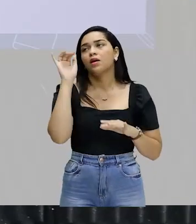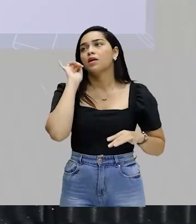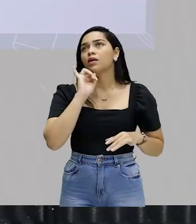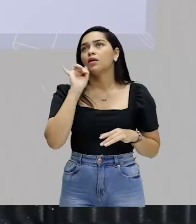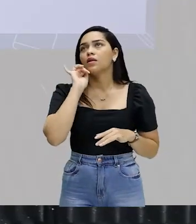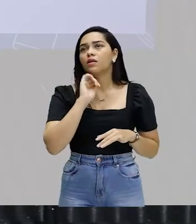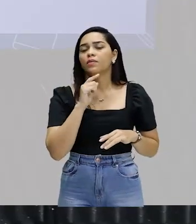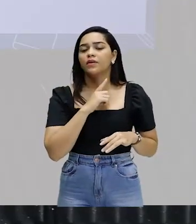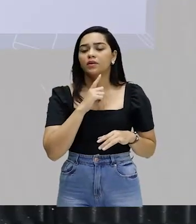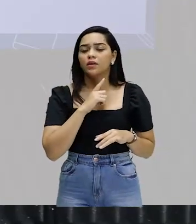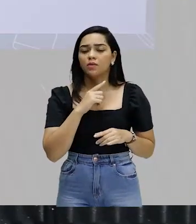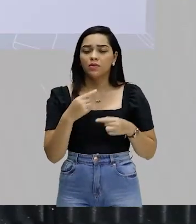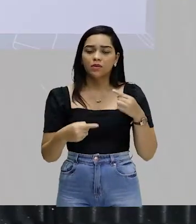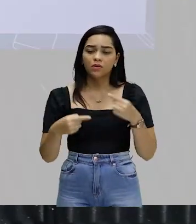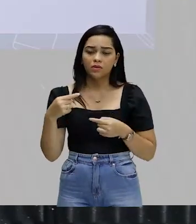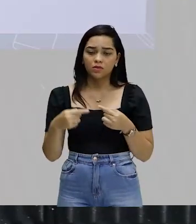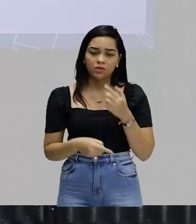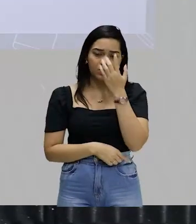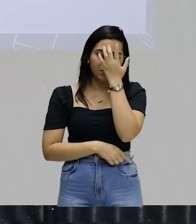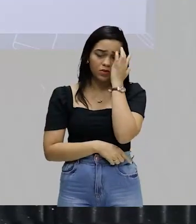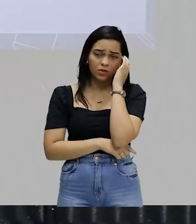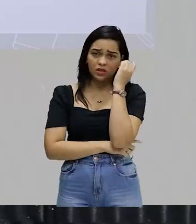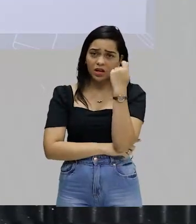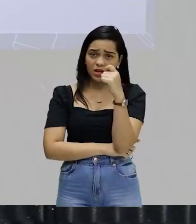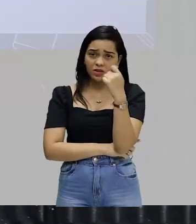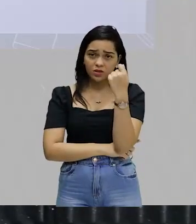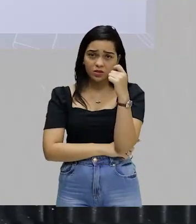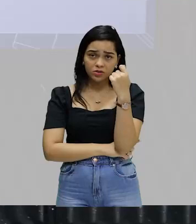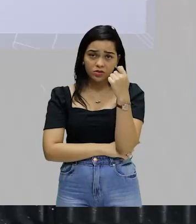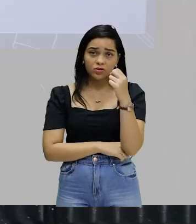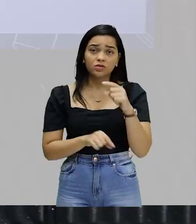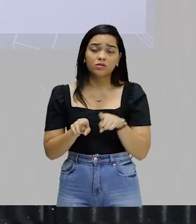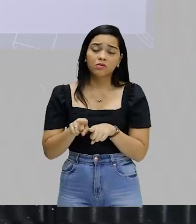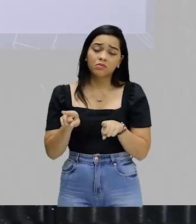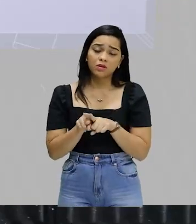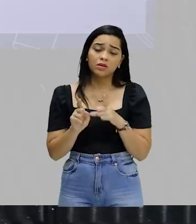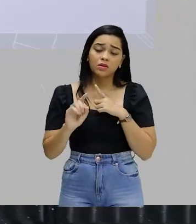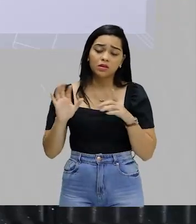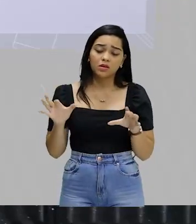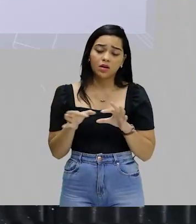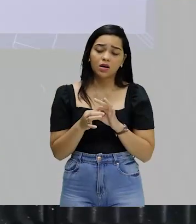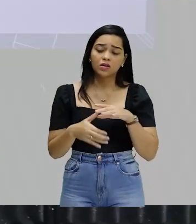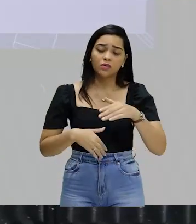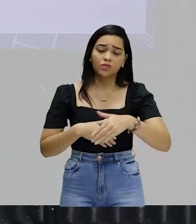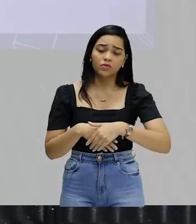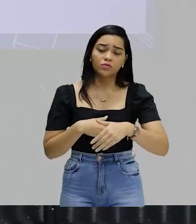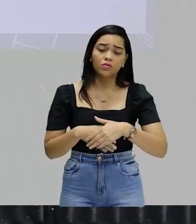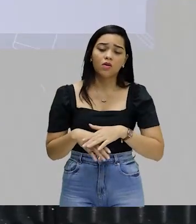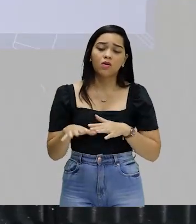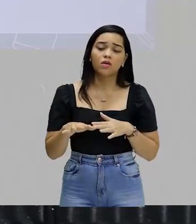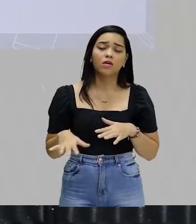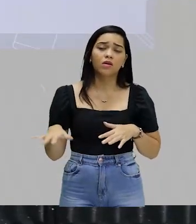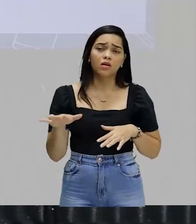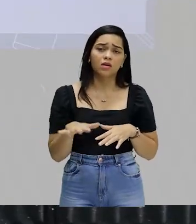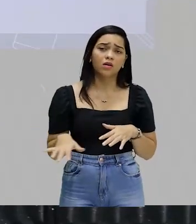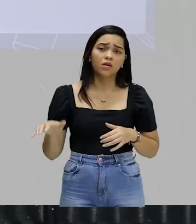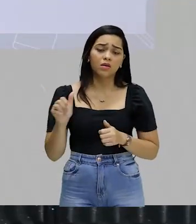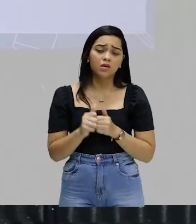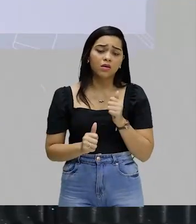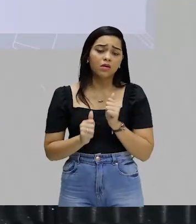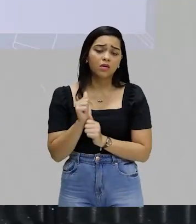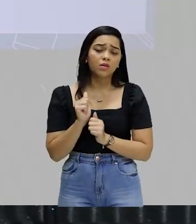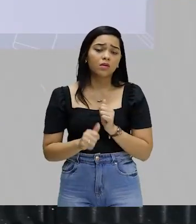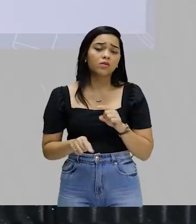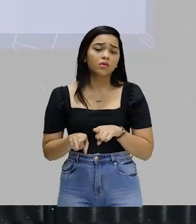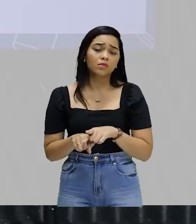exemplo a gente tem uma certa rivalidade com os argentinos que está muito ligada ao futebol ao campo do esporte às disputas